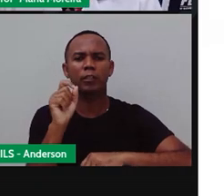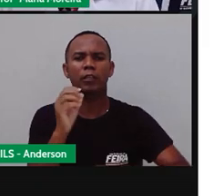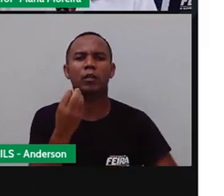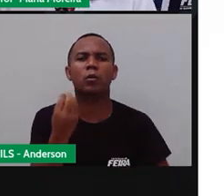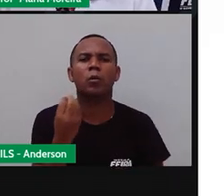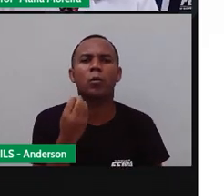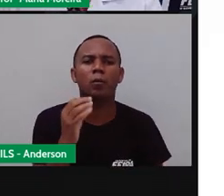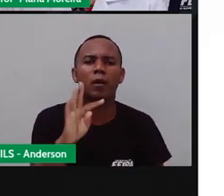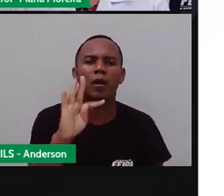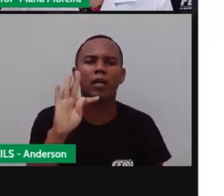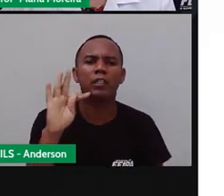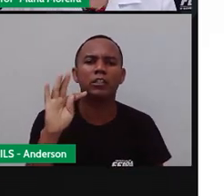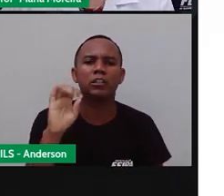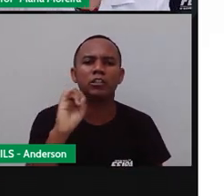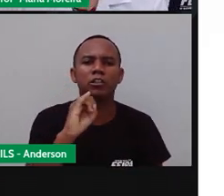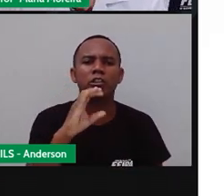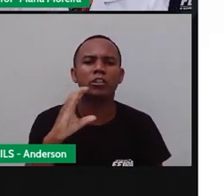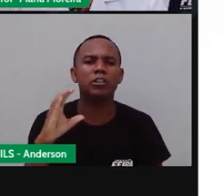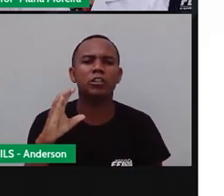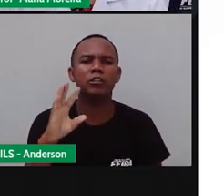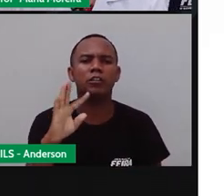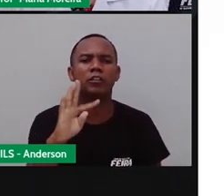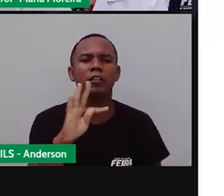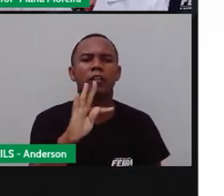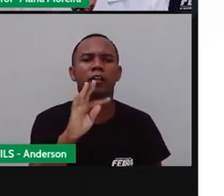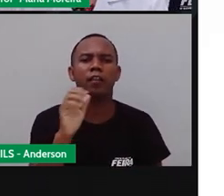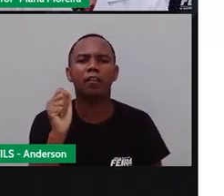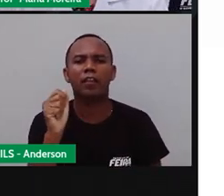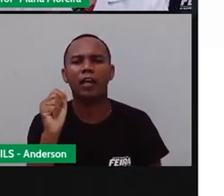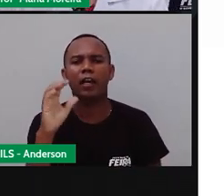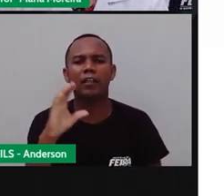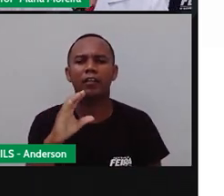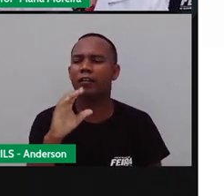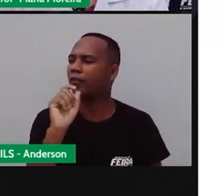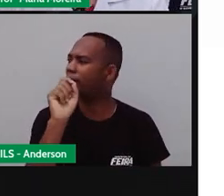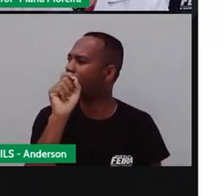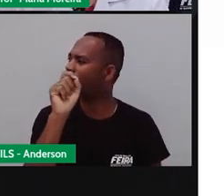-tac, tic-tac, tic-tac. Te lembra alguma coisa?